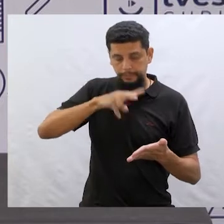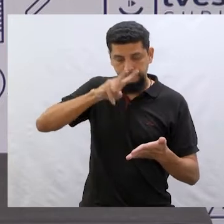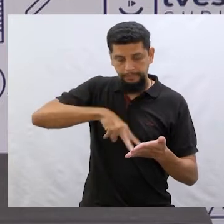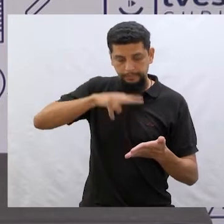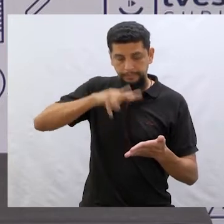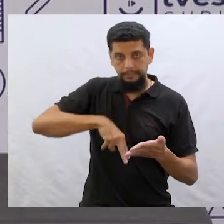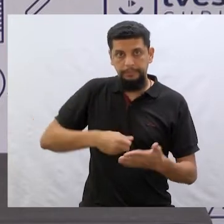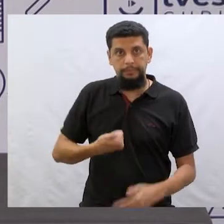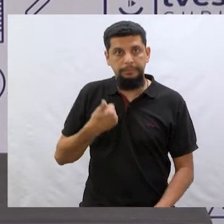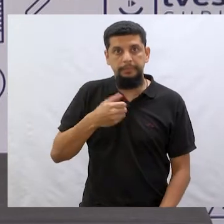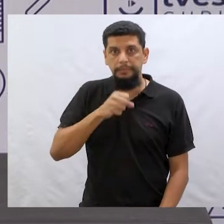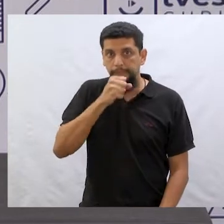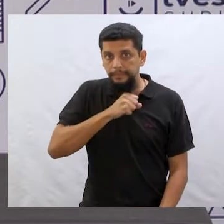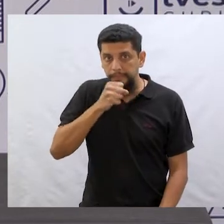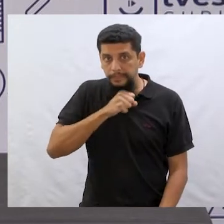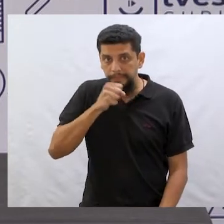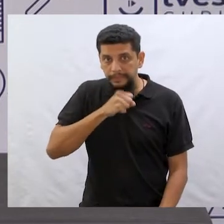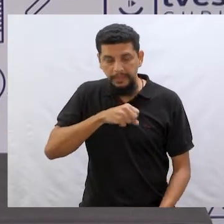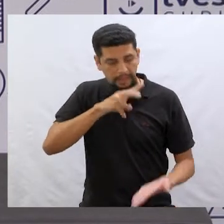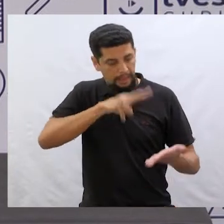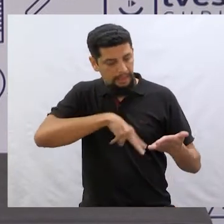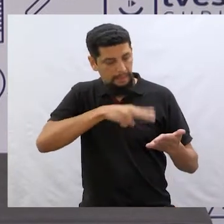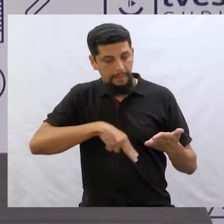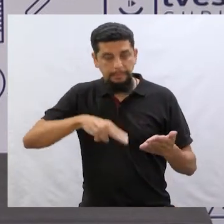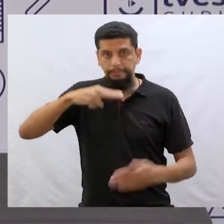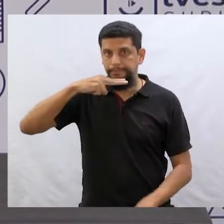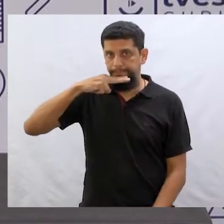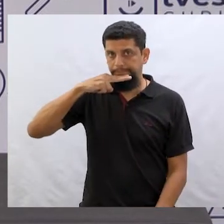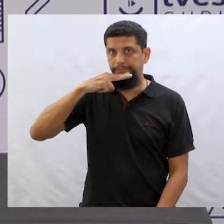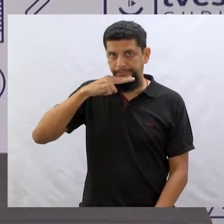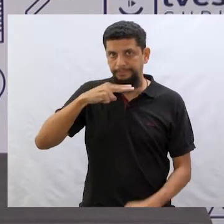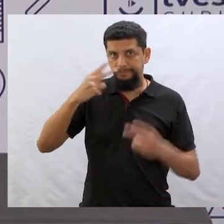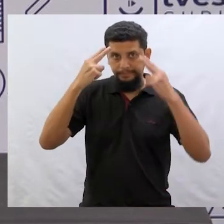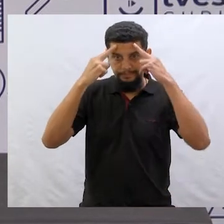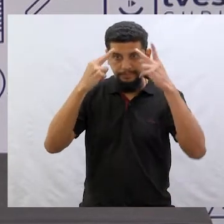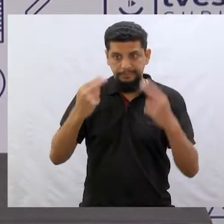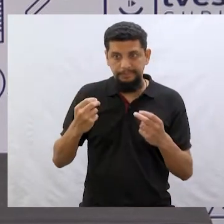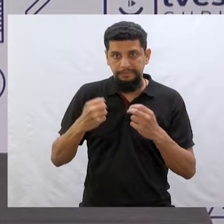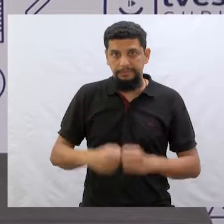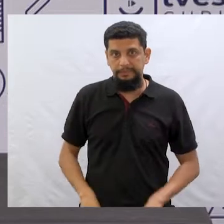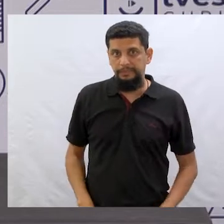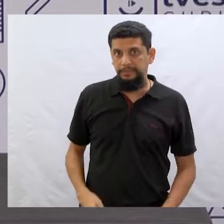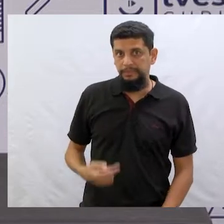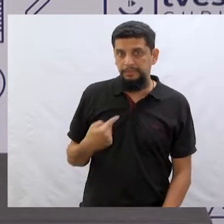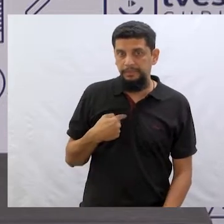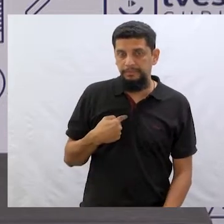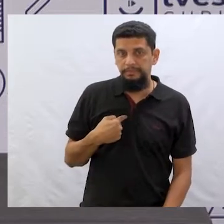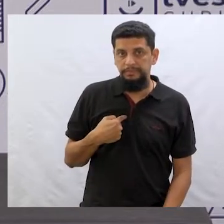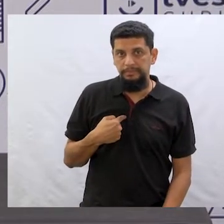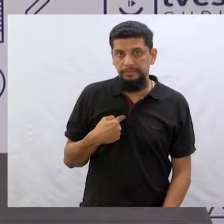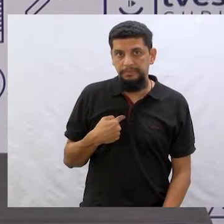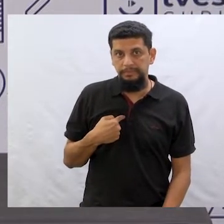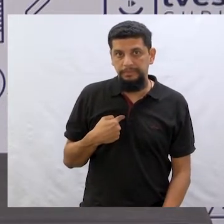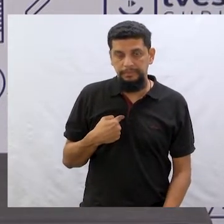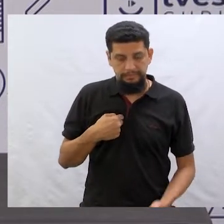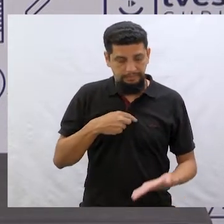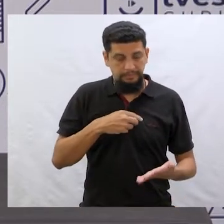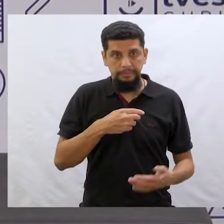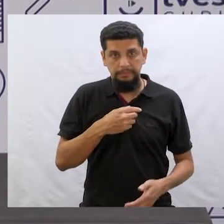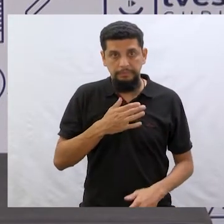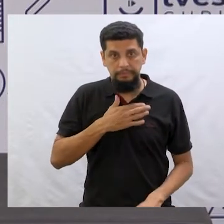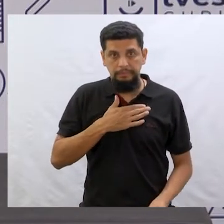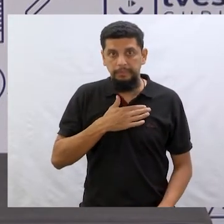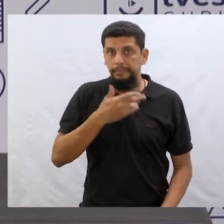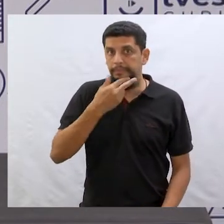avós que leem para os netos. Isso é muito comum também. Ou, como no caso que eu acabei de falar, dos meus